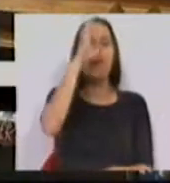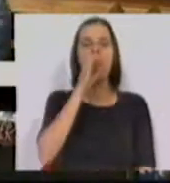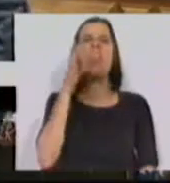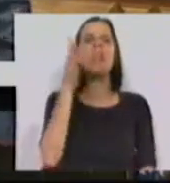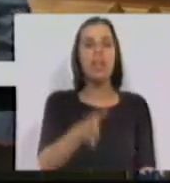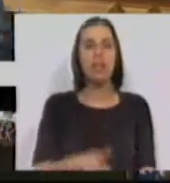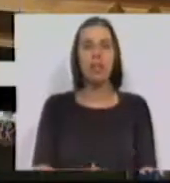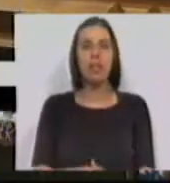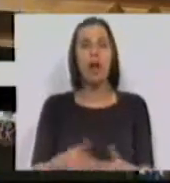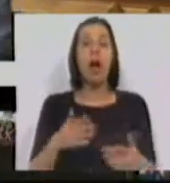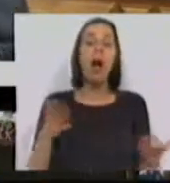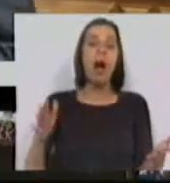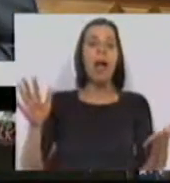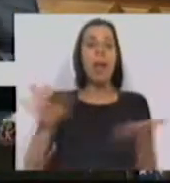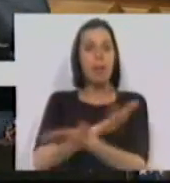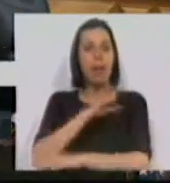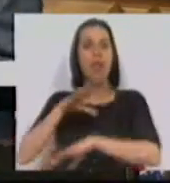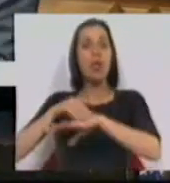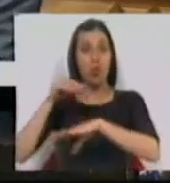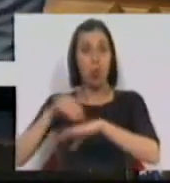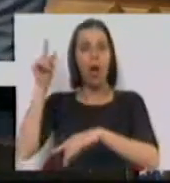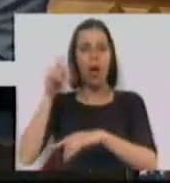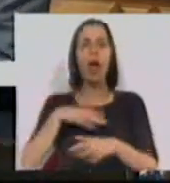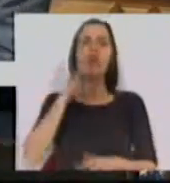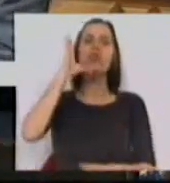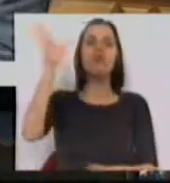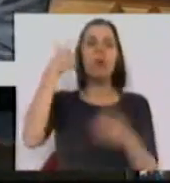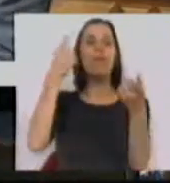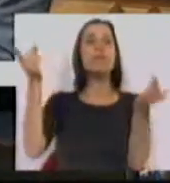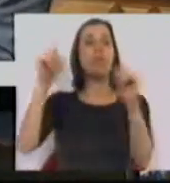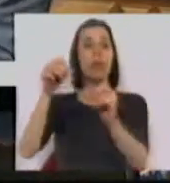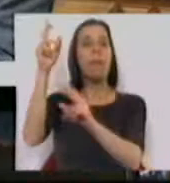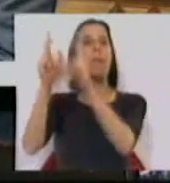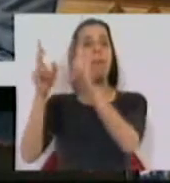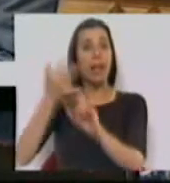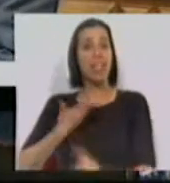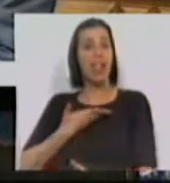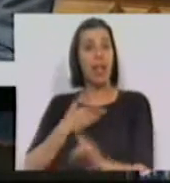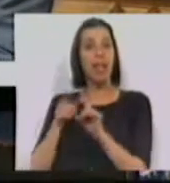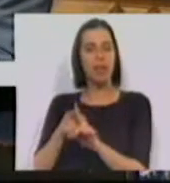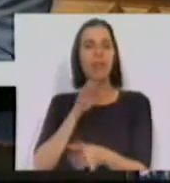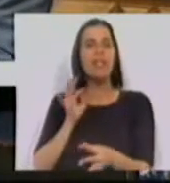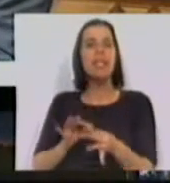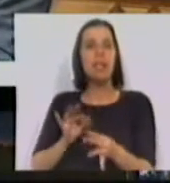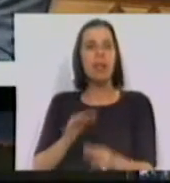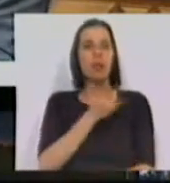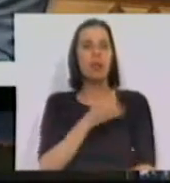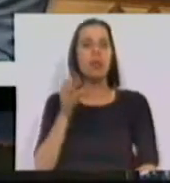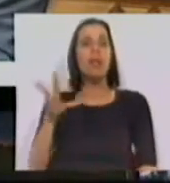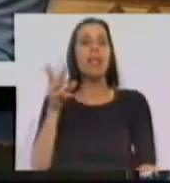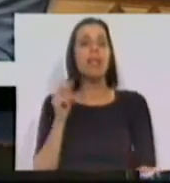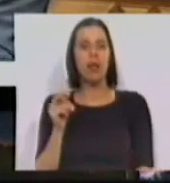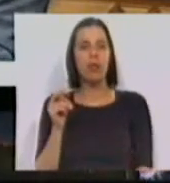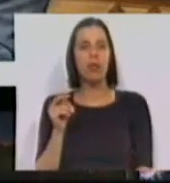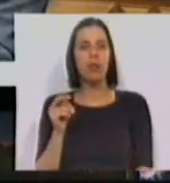dizia A imprensa sueca já dissemos que vamos voltar aos mercados da dívida em setembro de 2013.